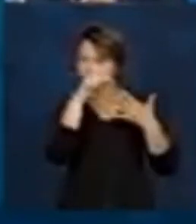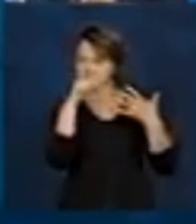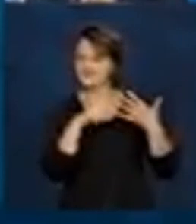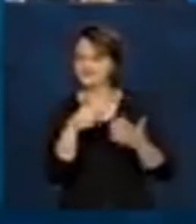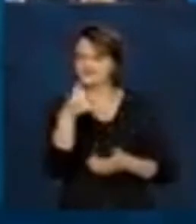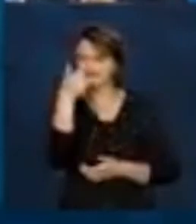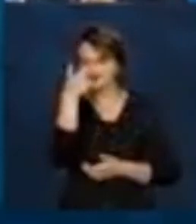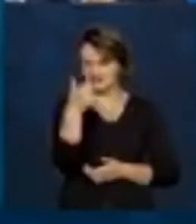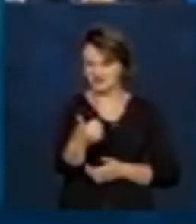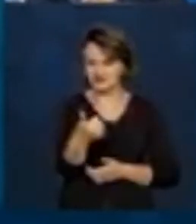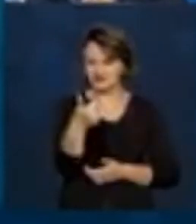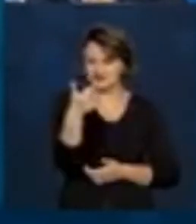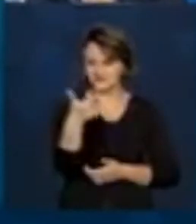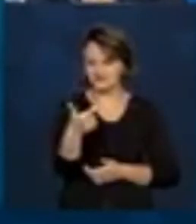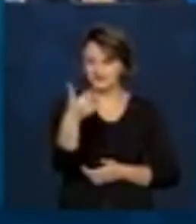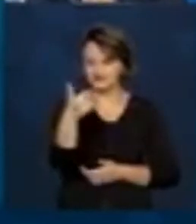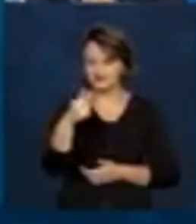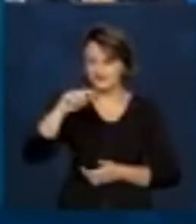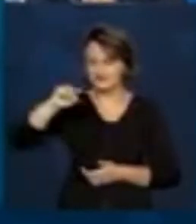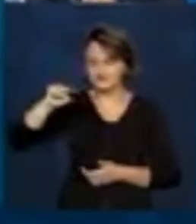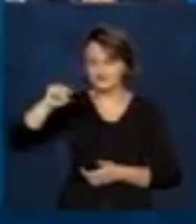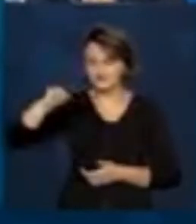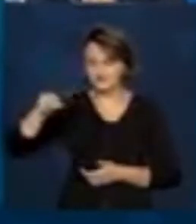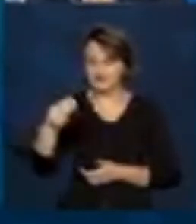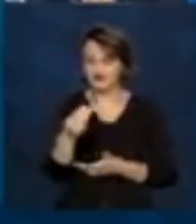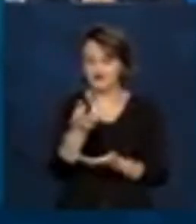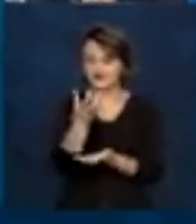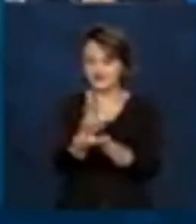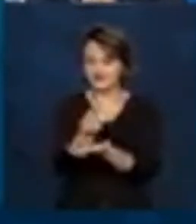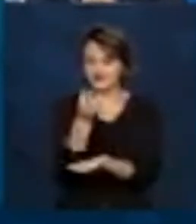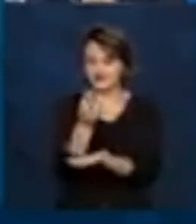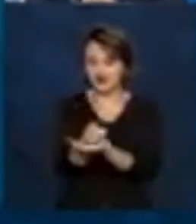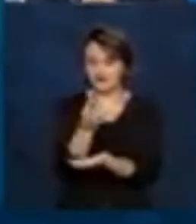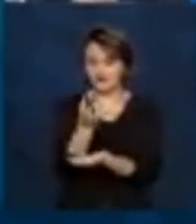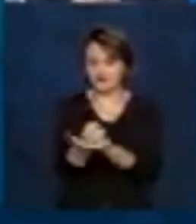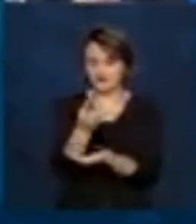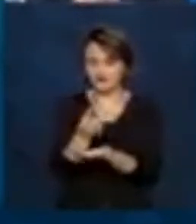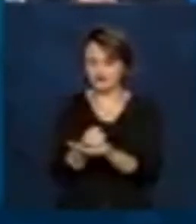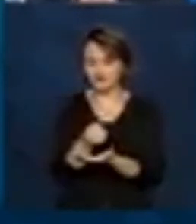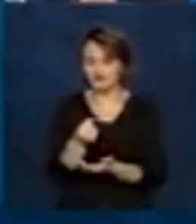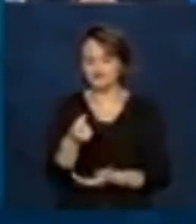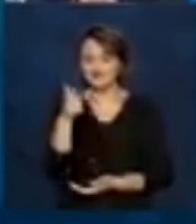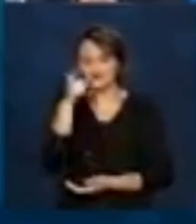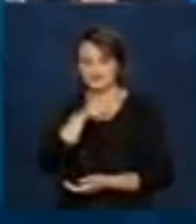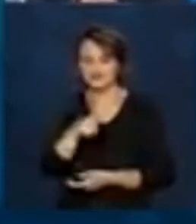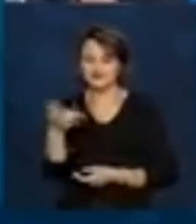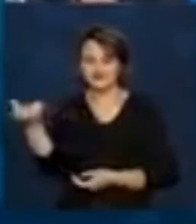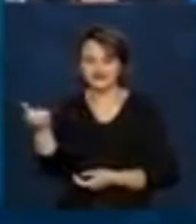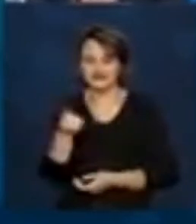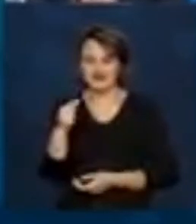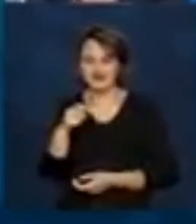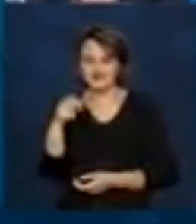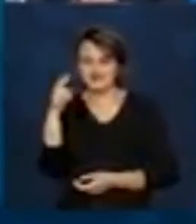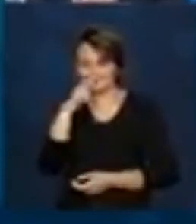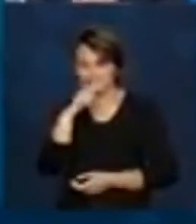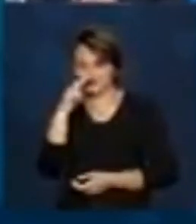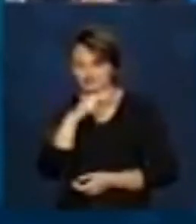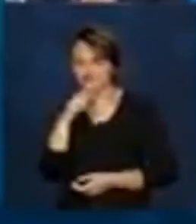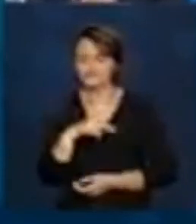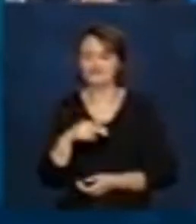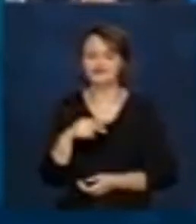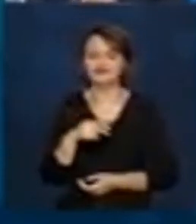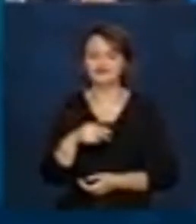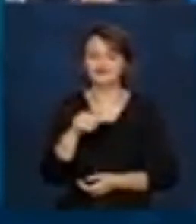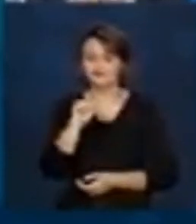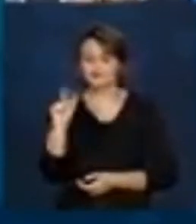121 milhões de downloads do aplicativo do auxílio, 243 milhões de downloads